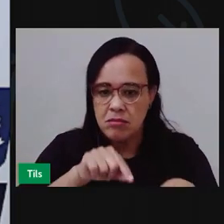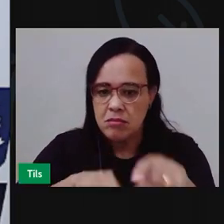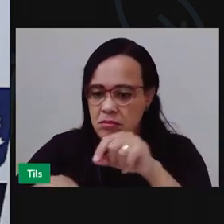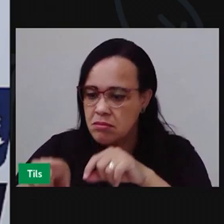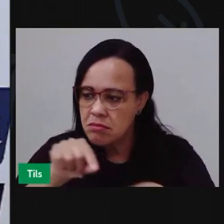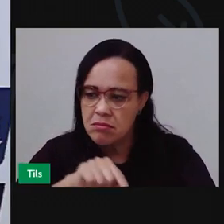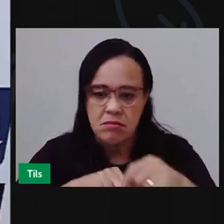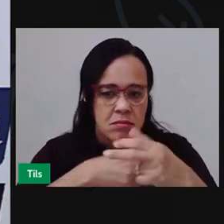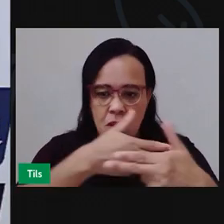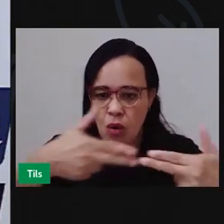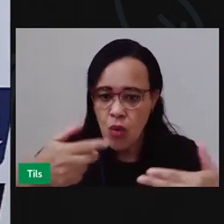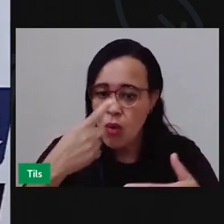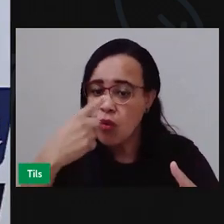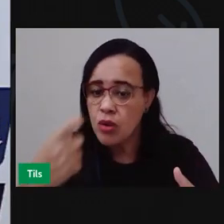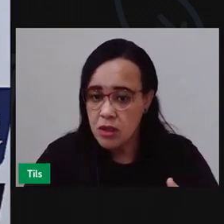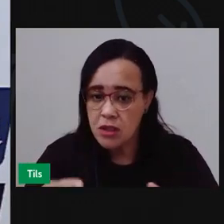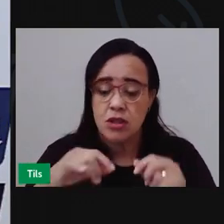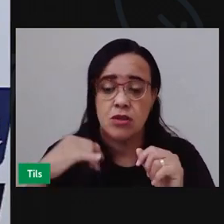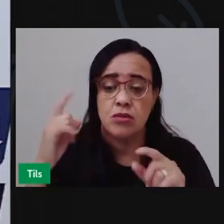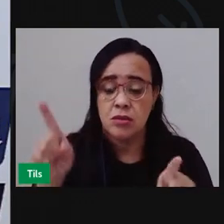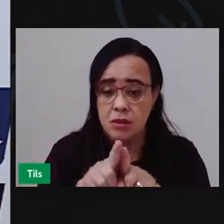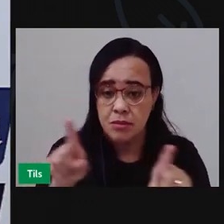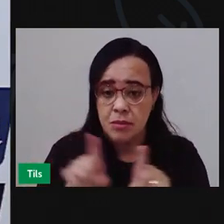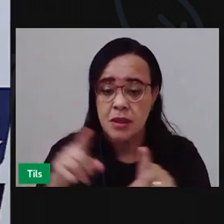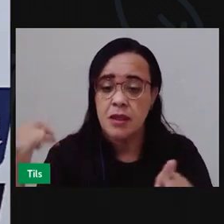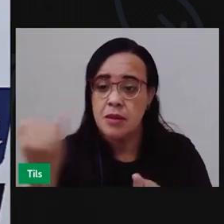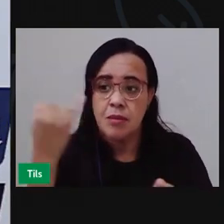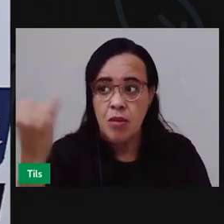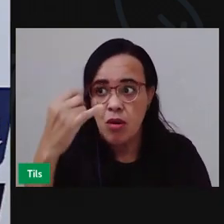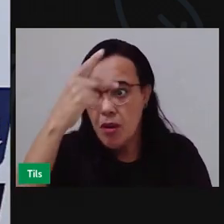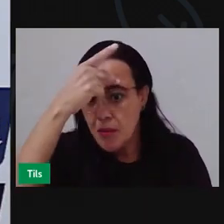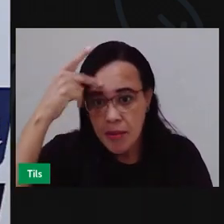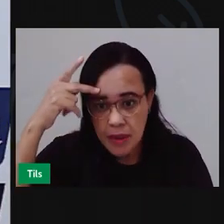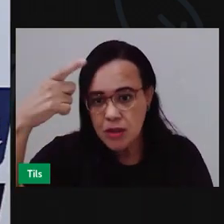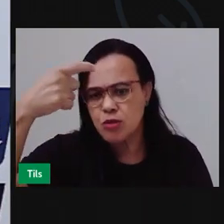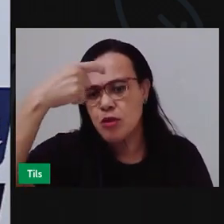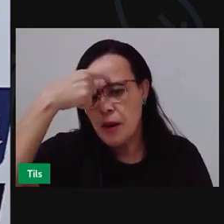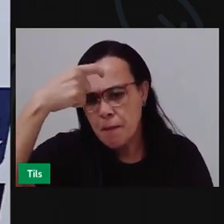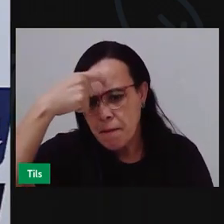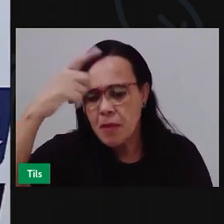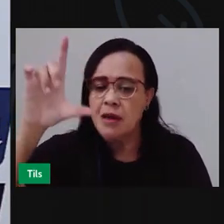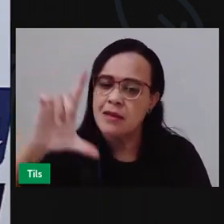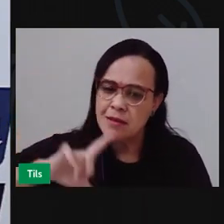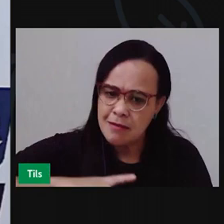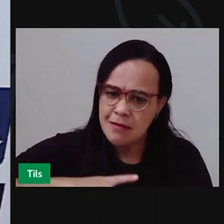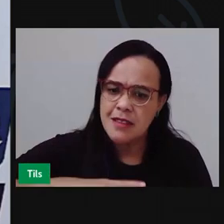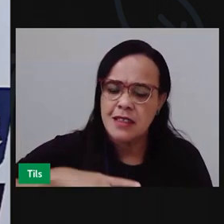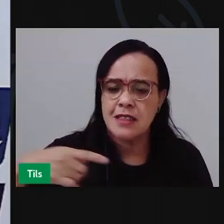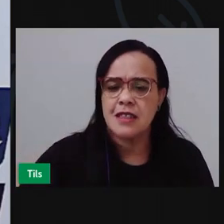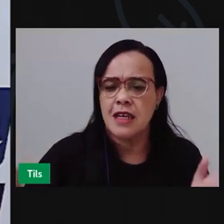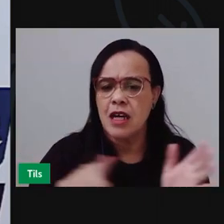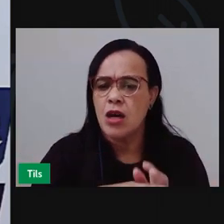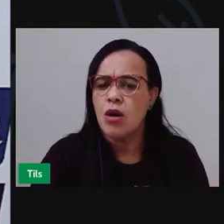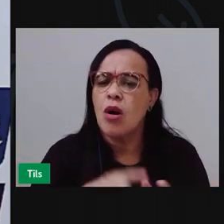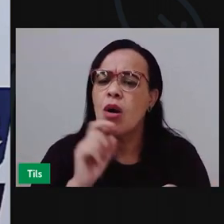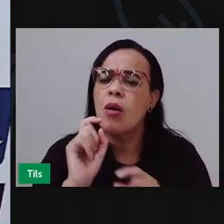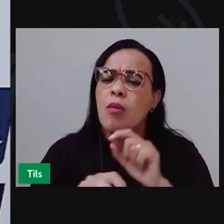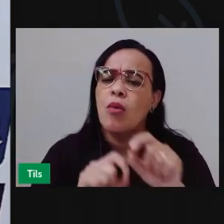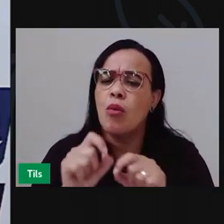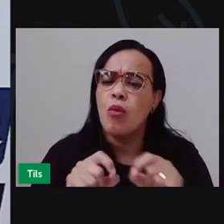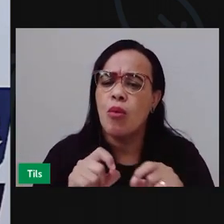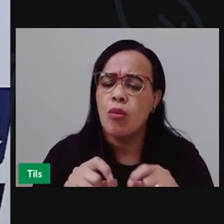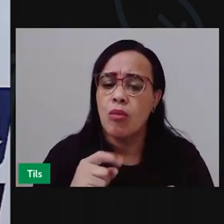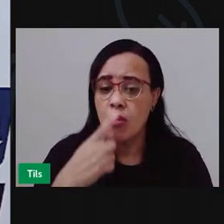como é importante conscientizar os nossos vizinhos moradores da nossa comunidade que